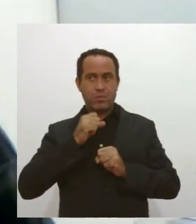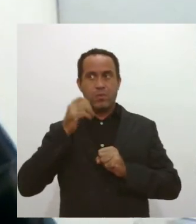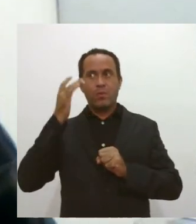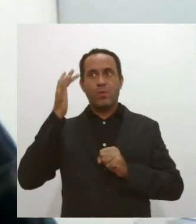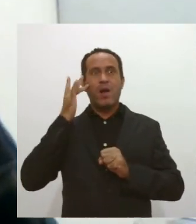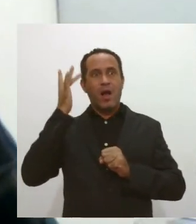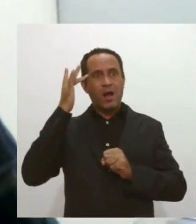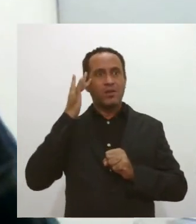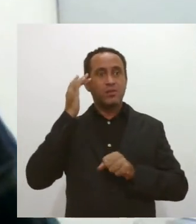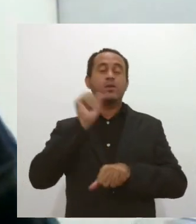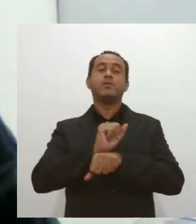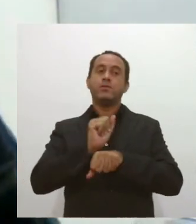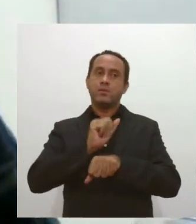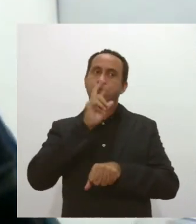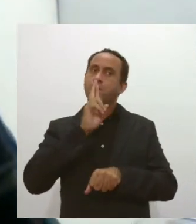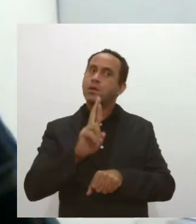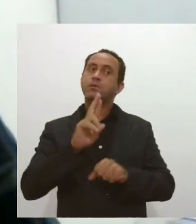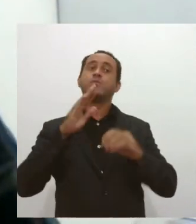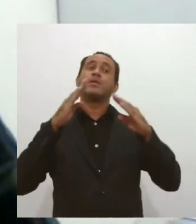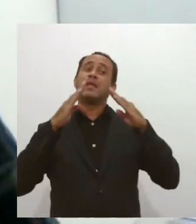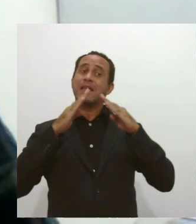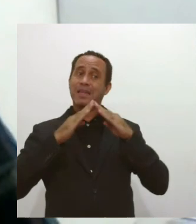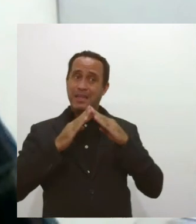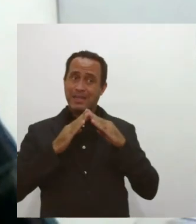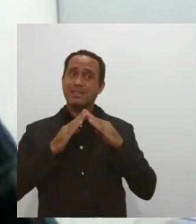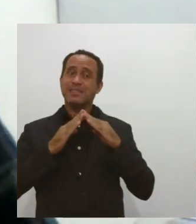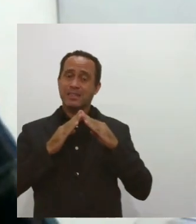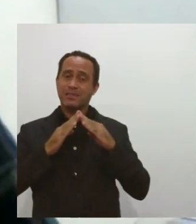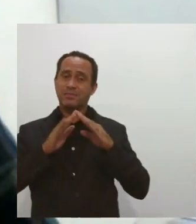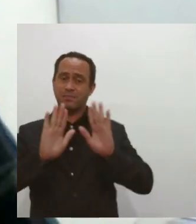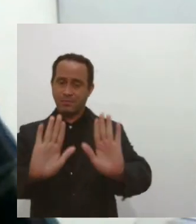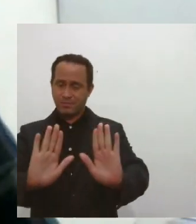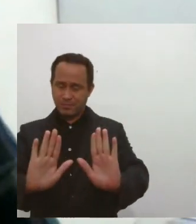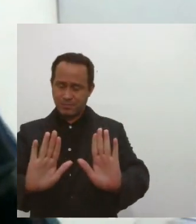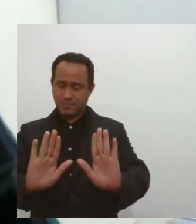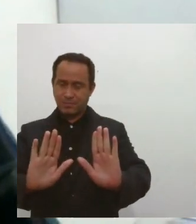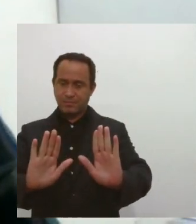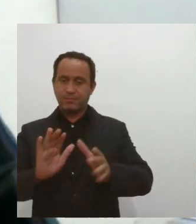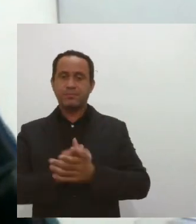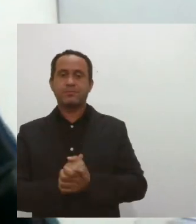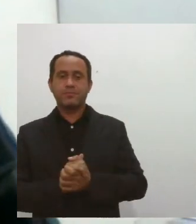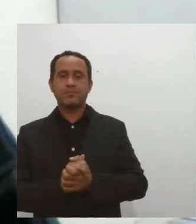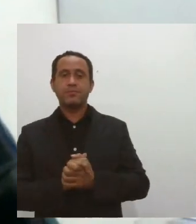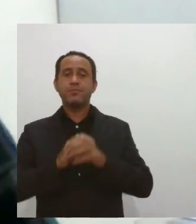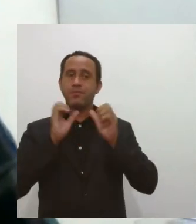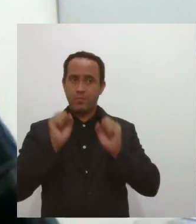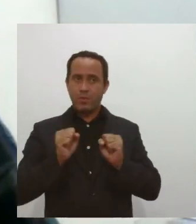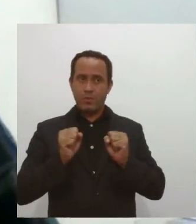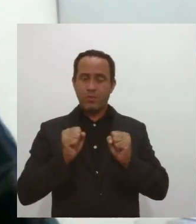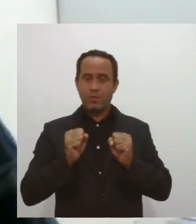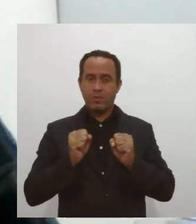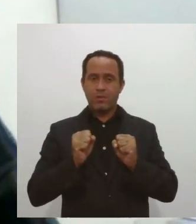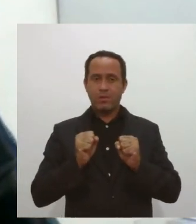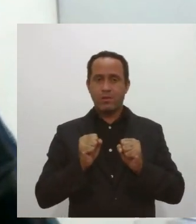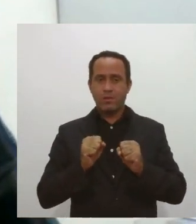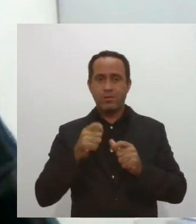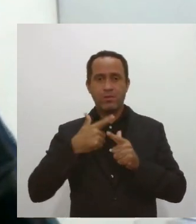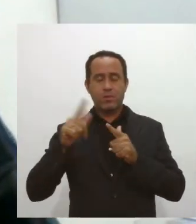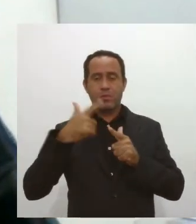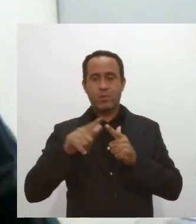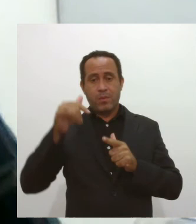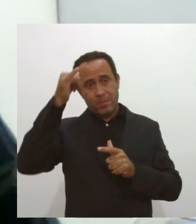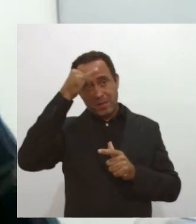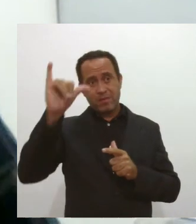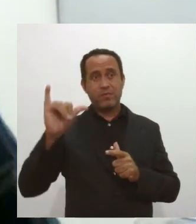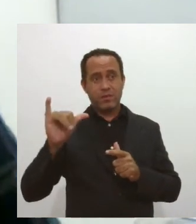aguarde o seu resultado em casa, seu resultado, para poder não voltar à circulação, para você não evitar,